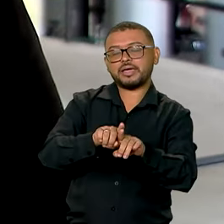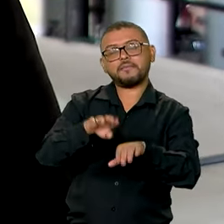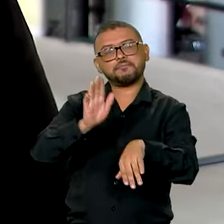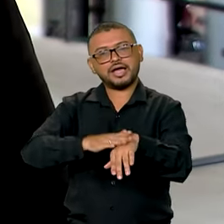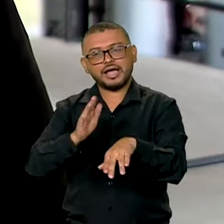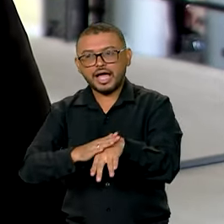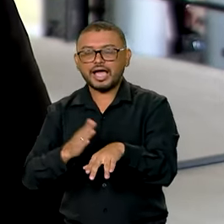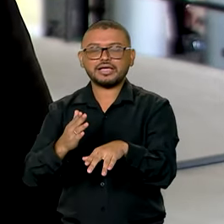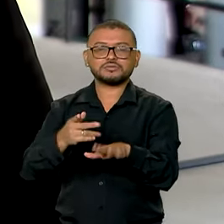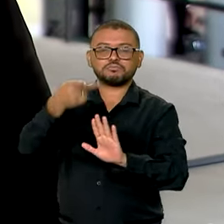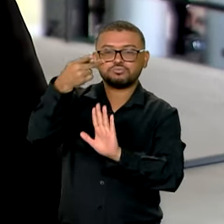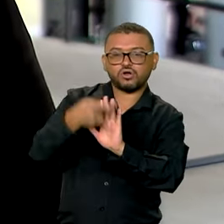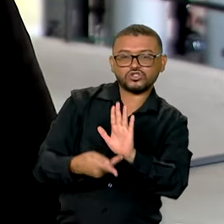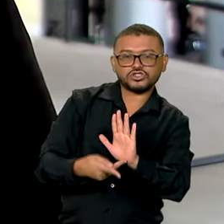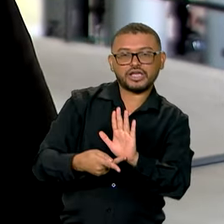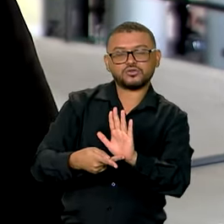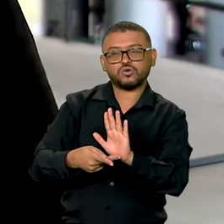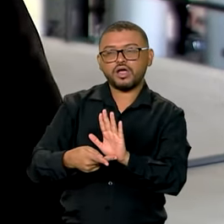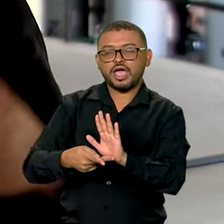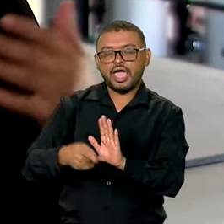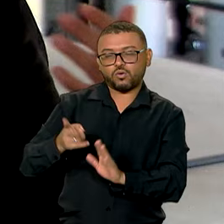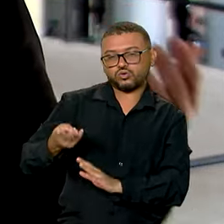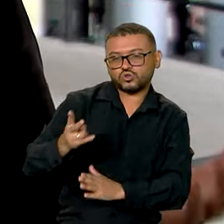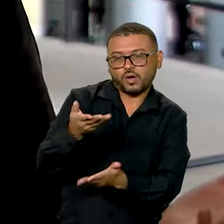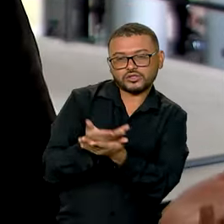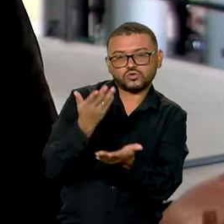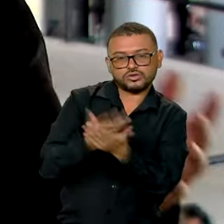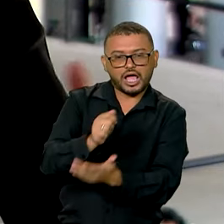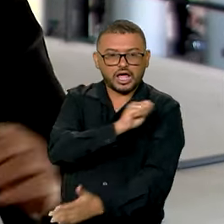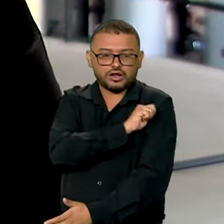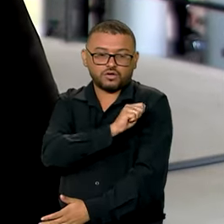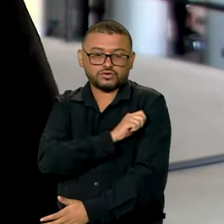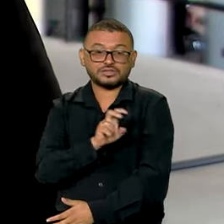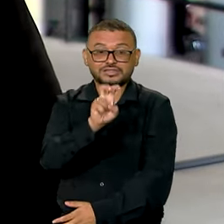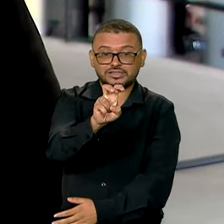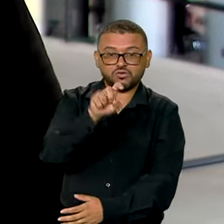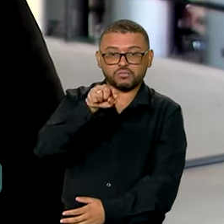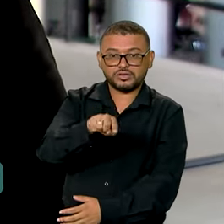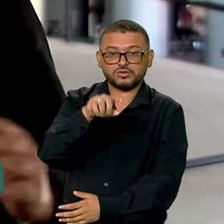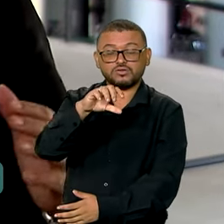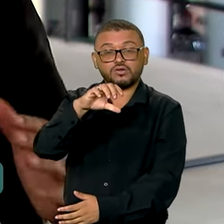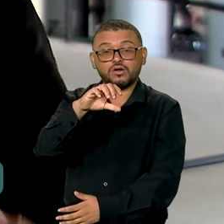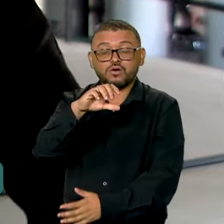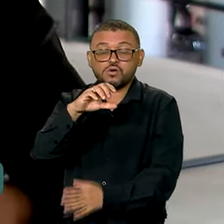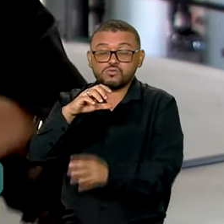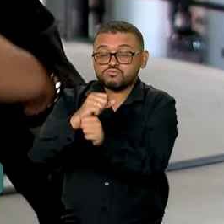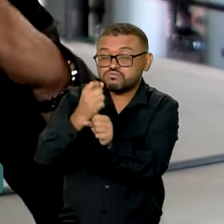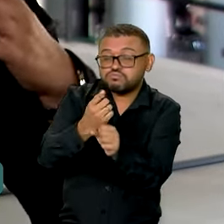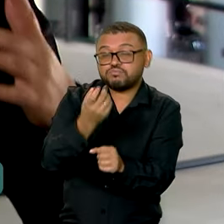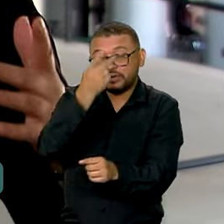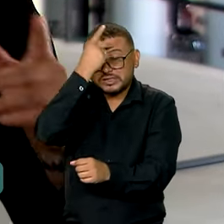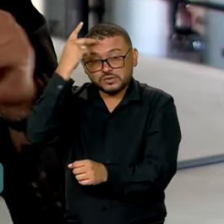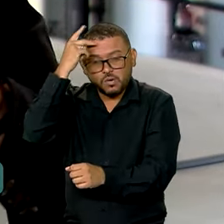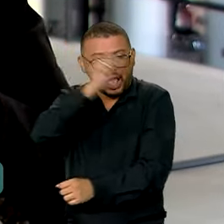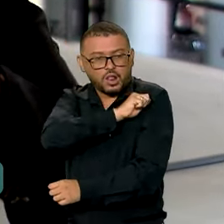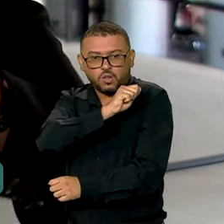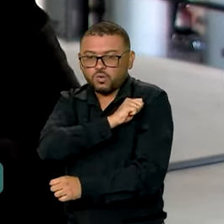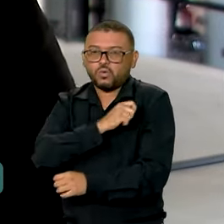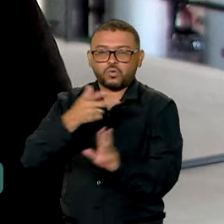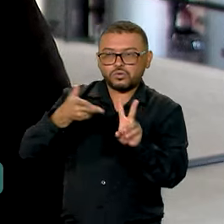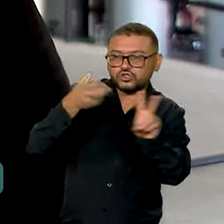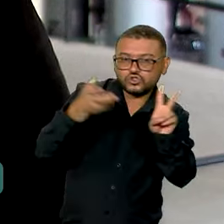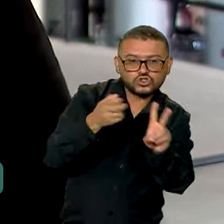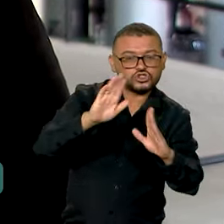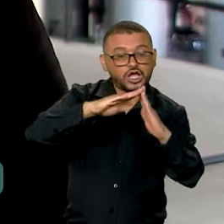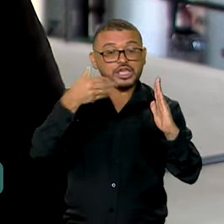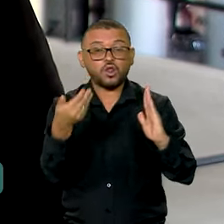ampliação do programa Bolsa Permanência em 5.600 novas vagas. Com isso, todos os estudantes indígenas